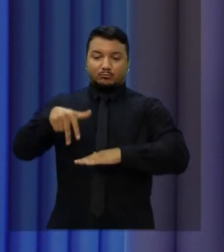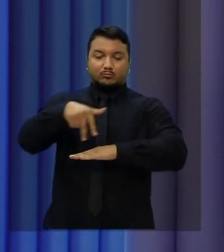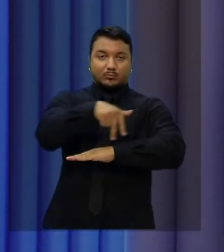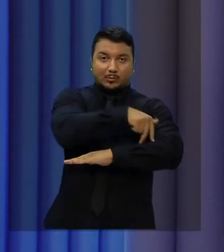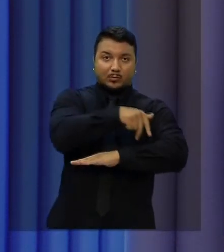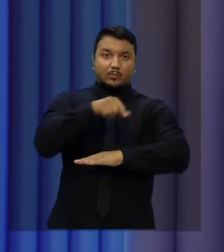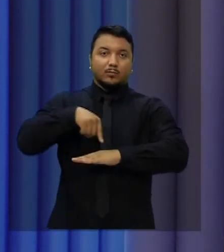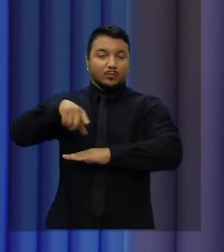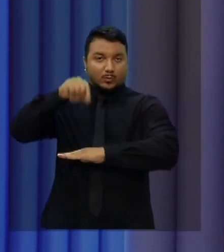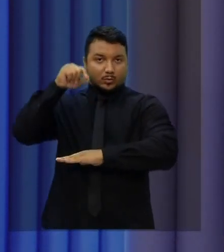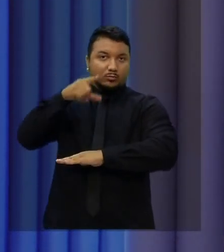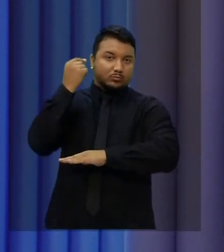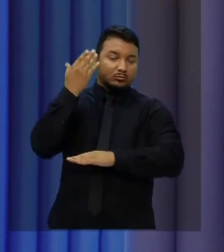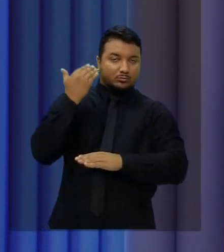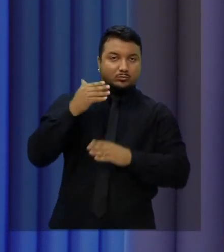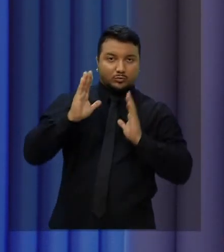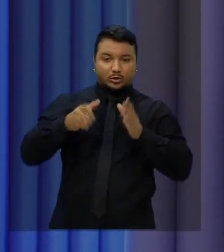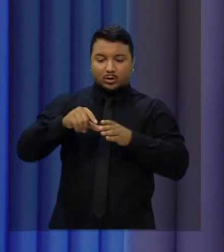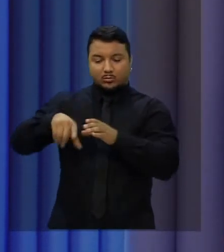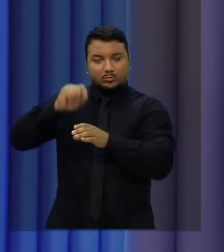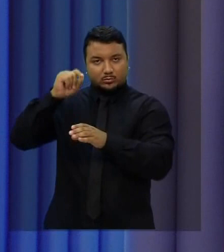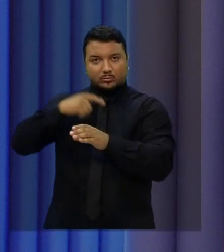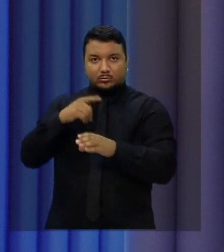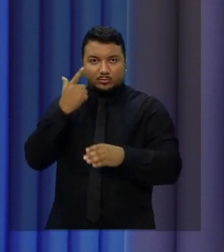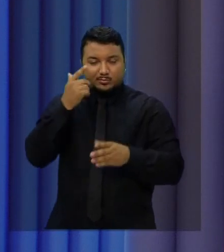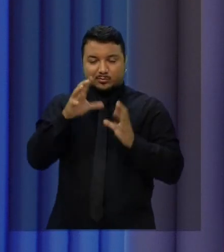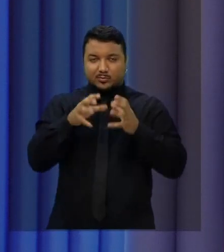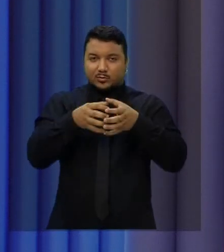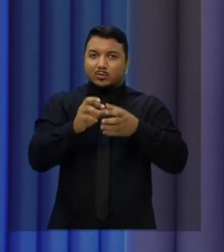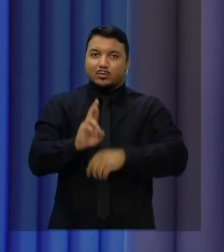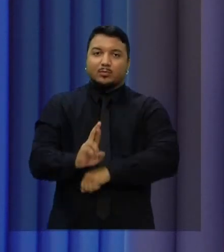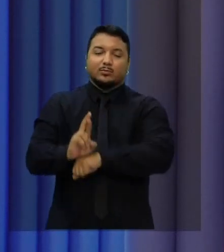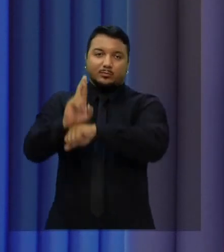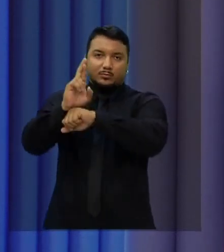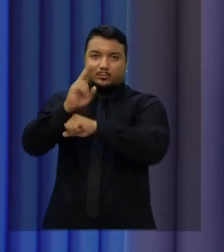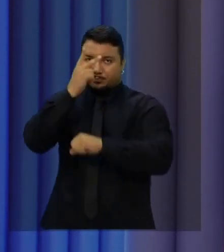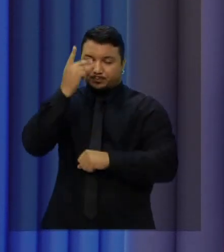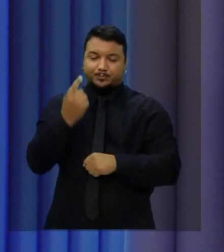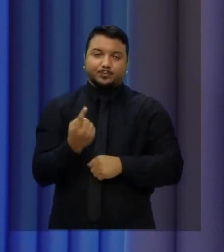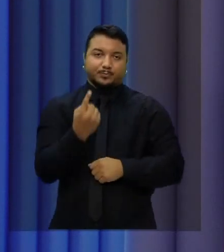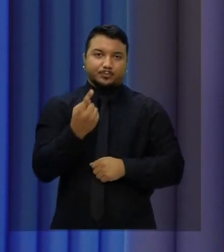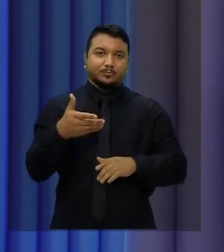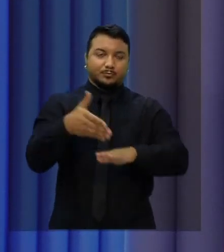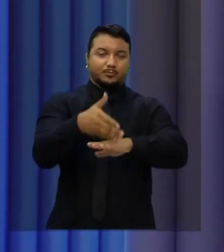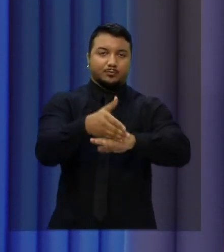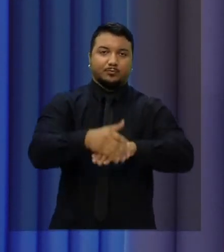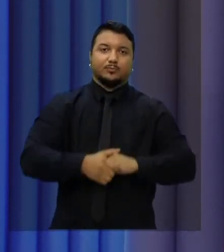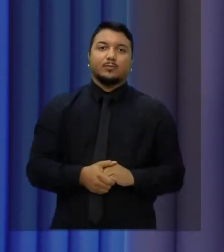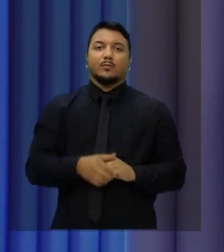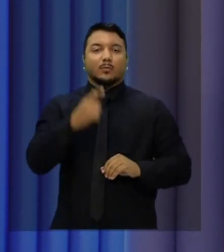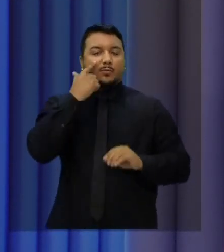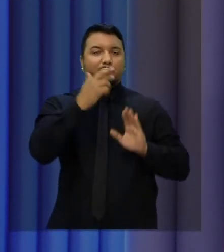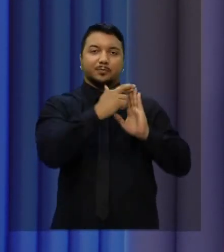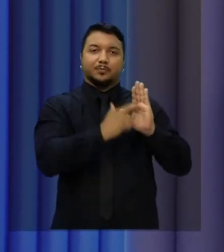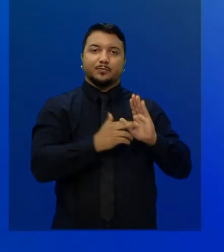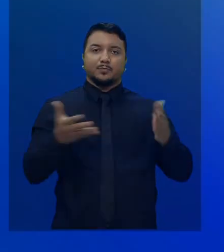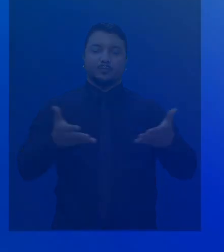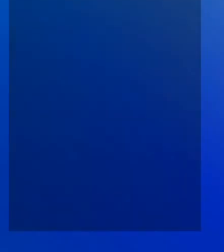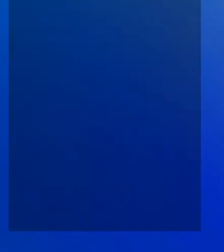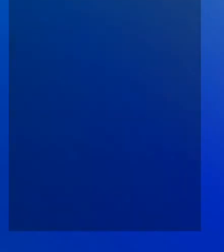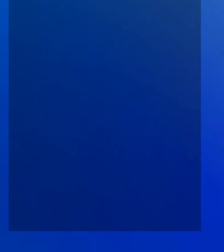estúdio foi definida por sorteio, junto aos representantes da campanha de cada um. Agora vamos conferir as regras deste debate.